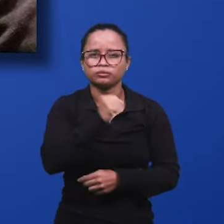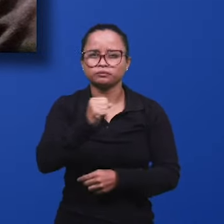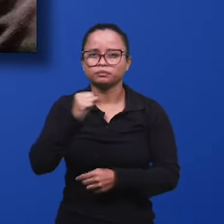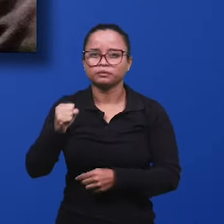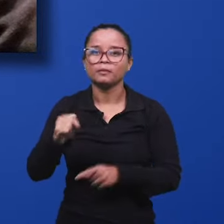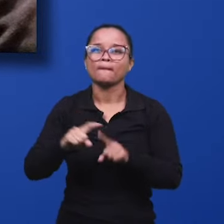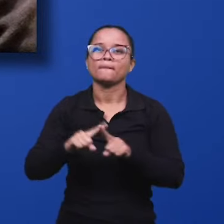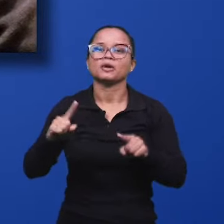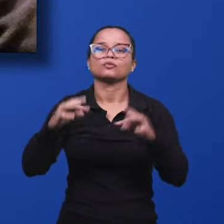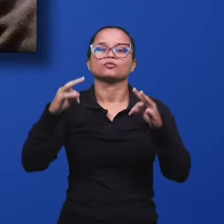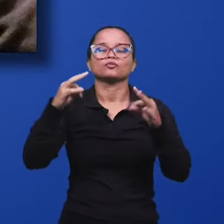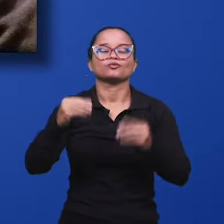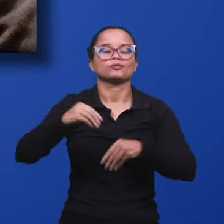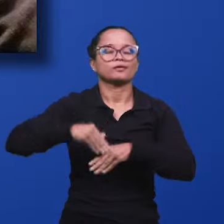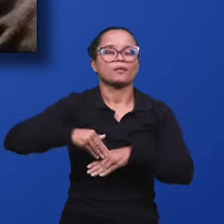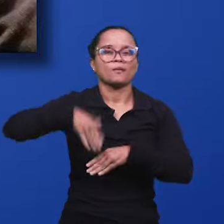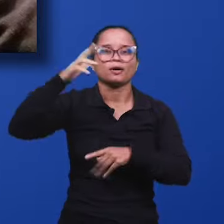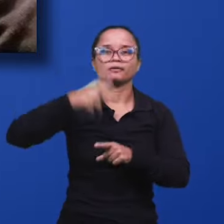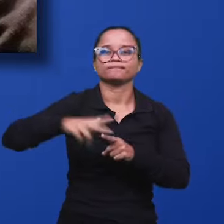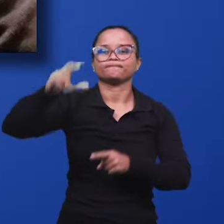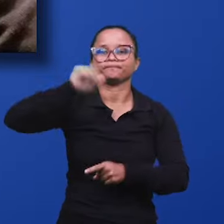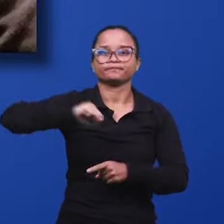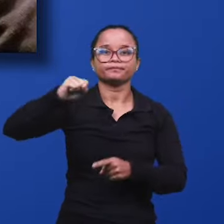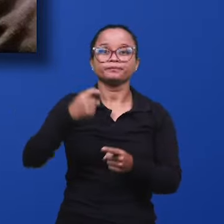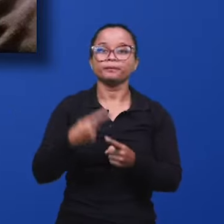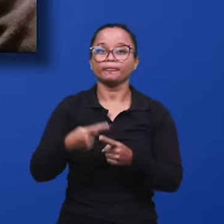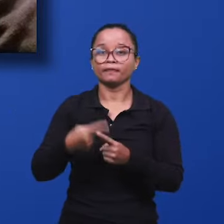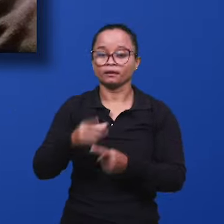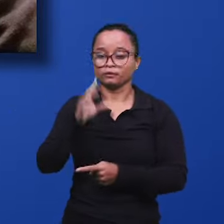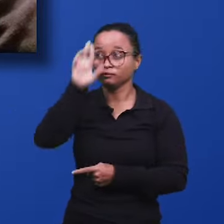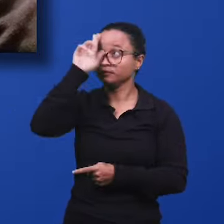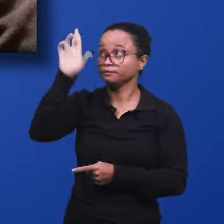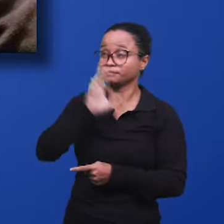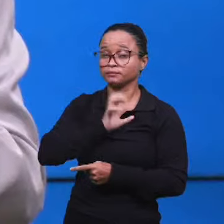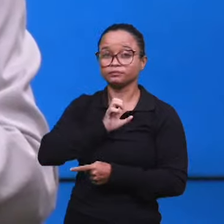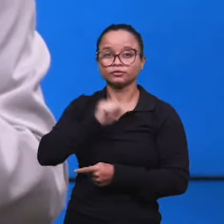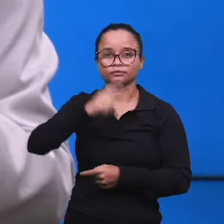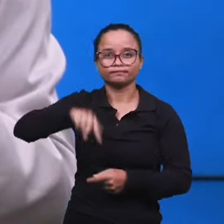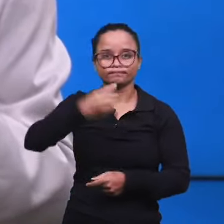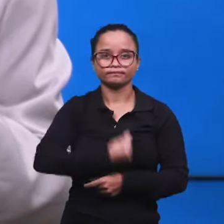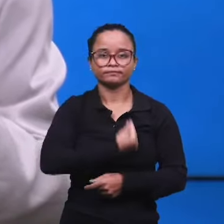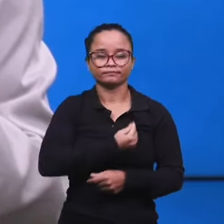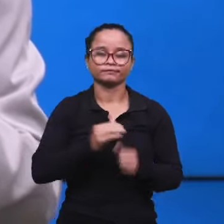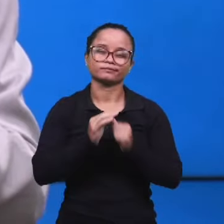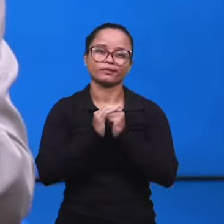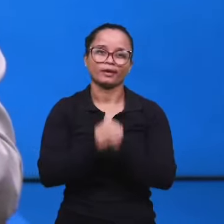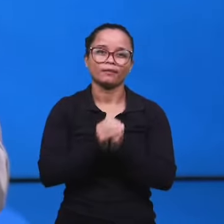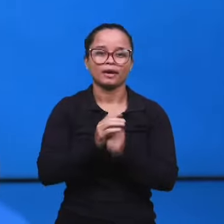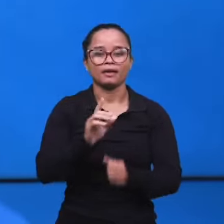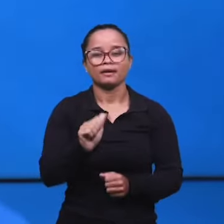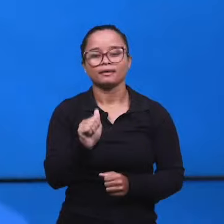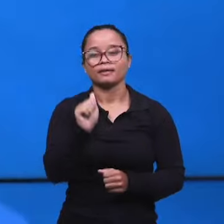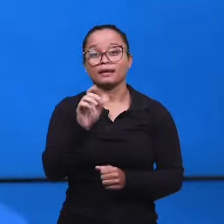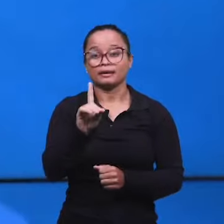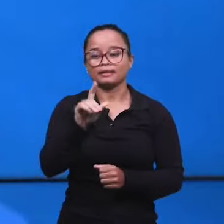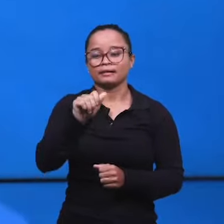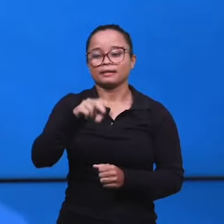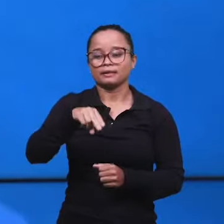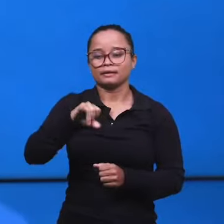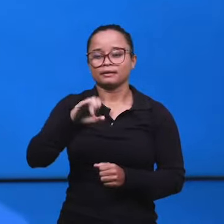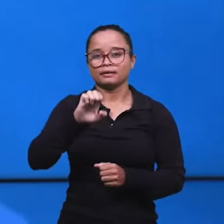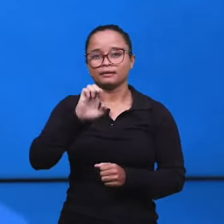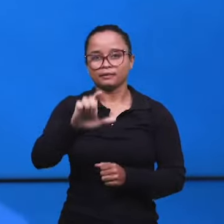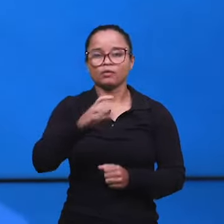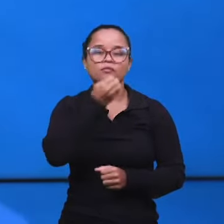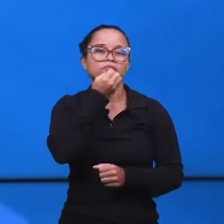estas coisas somos mais do que vencedores por aquele que nos amou. Amém, Daniel? Muito bem colocado a sua comparação